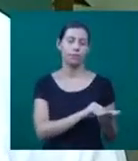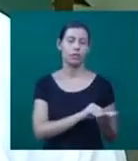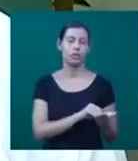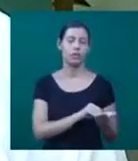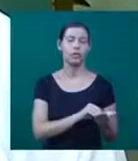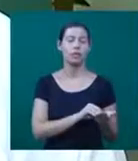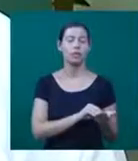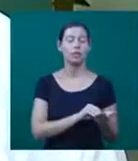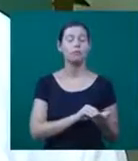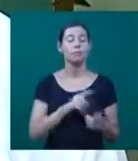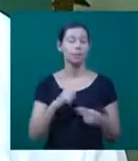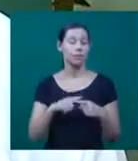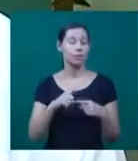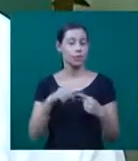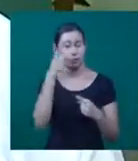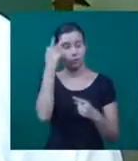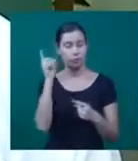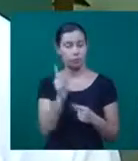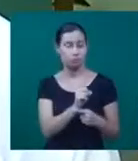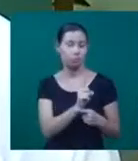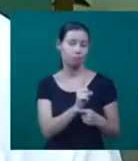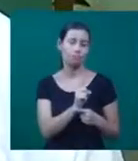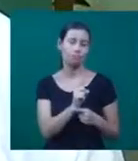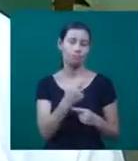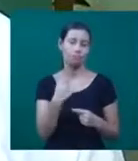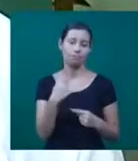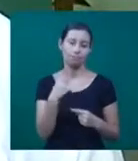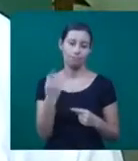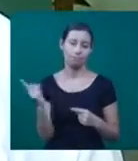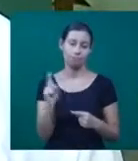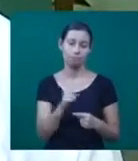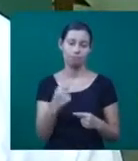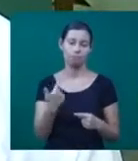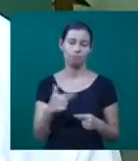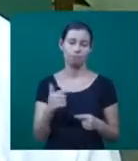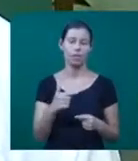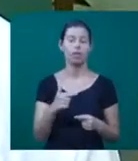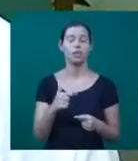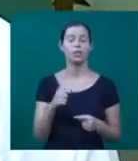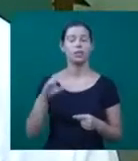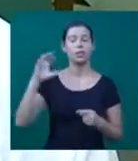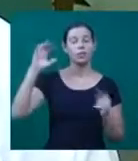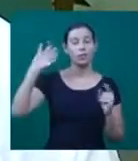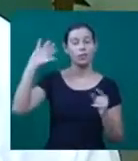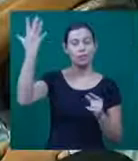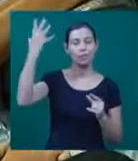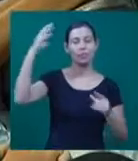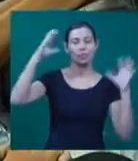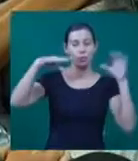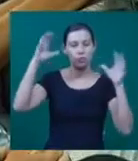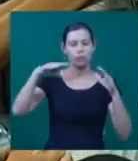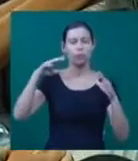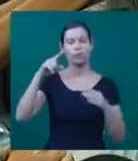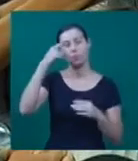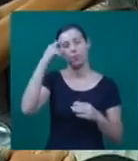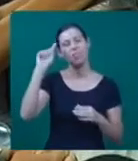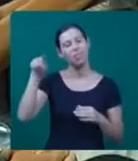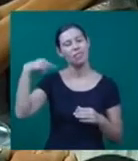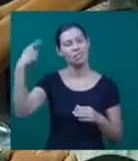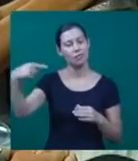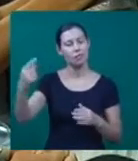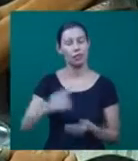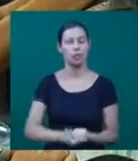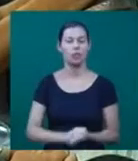mudança do tempo, que fica mais frio, às vezes chuvoso, e o doador deixa para vir depois, né. Homens podem doar